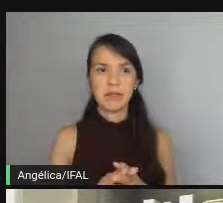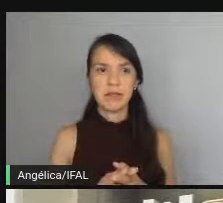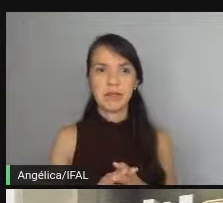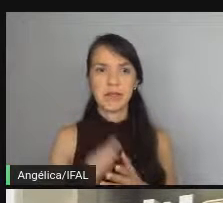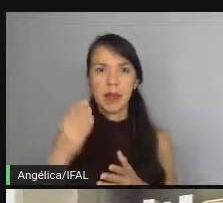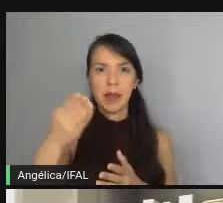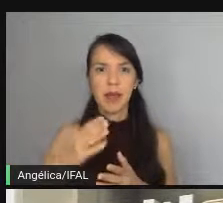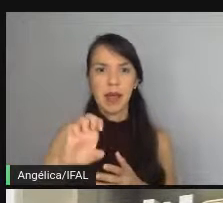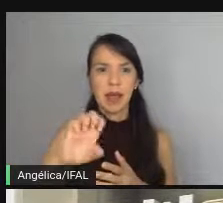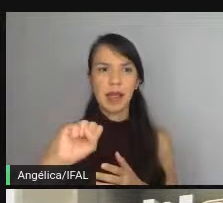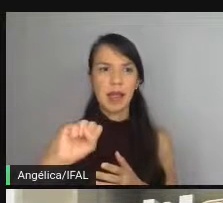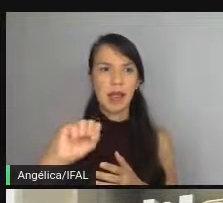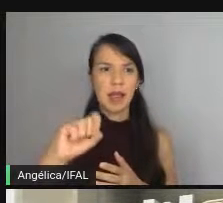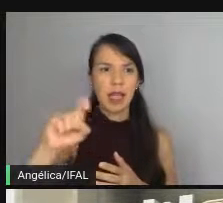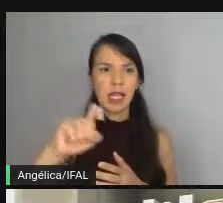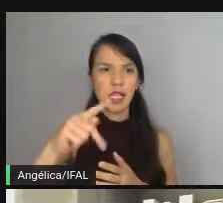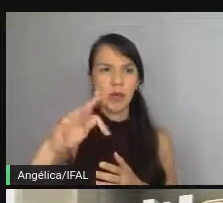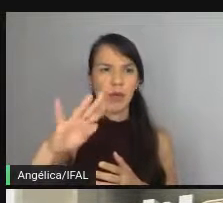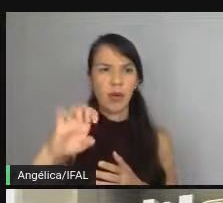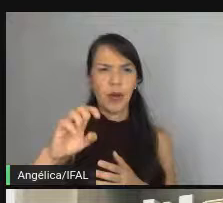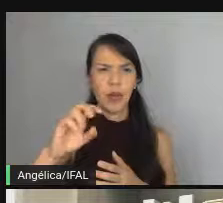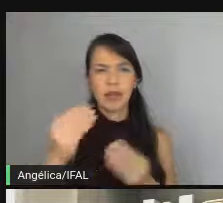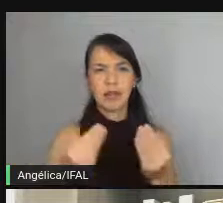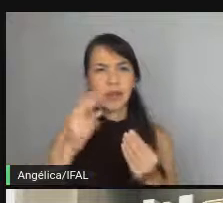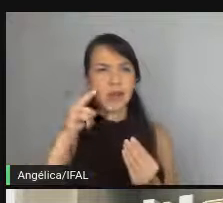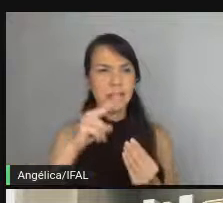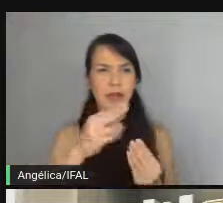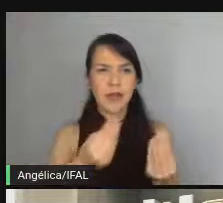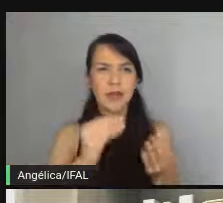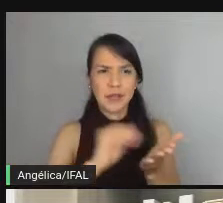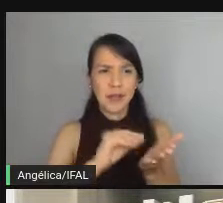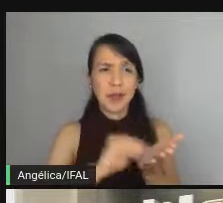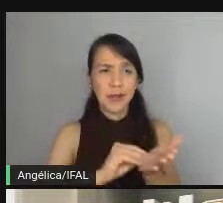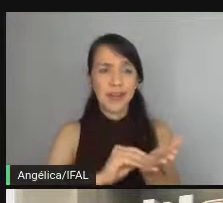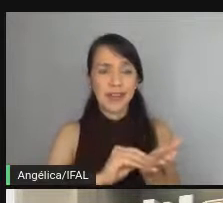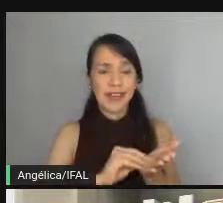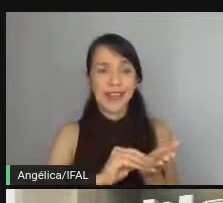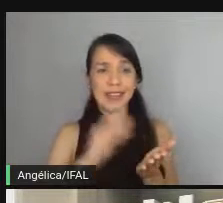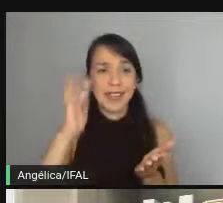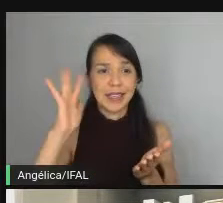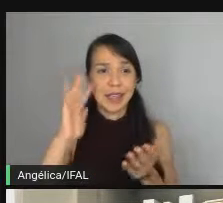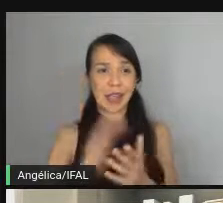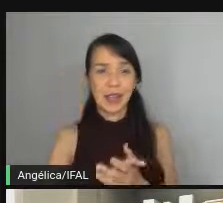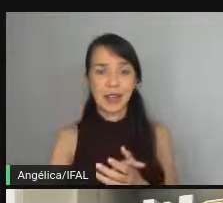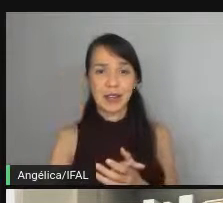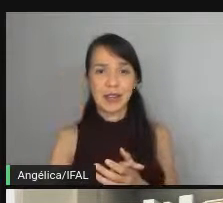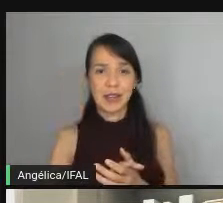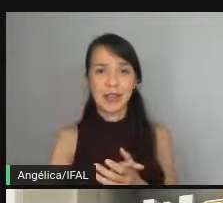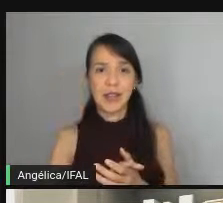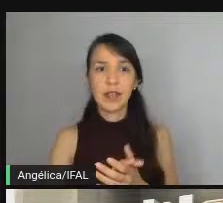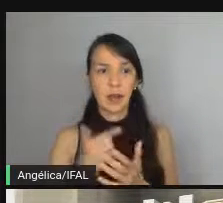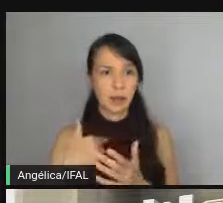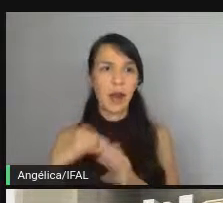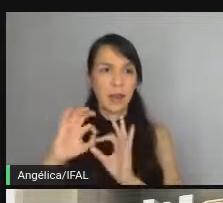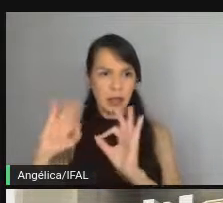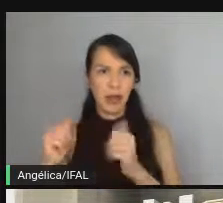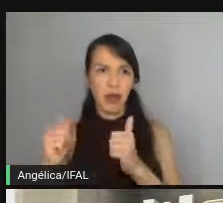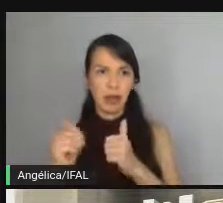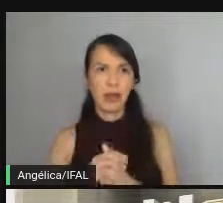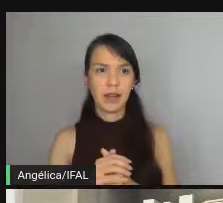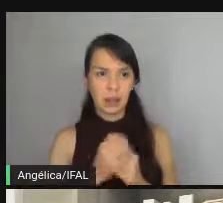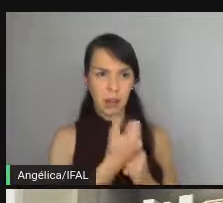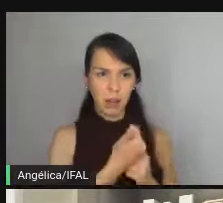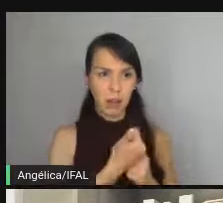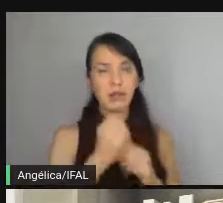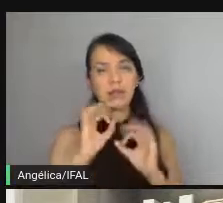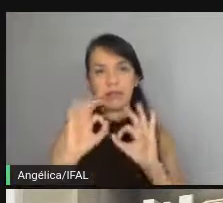barra expoente, algo assim, ou você vê de uma outra forma? Isso faltou, a gente já tem uma noção de como deveria. Tá beleza pra mim. Tá bom